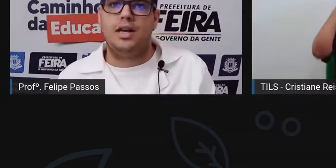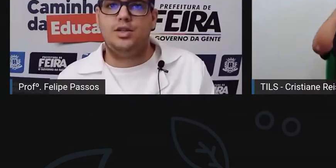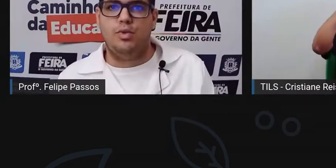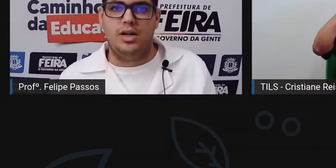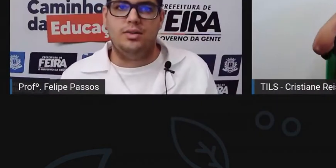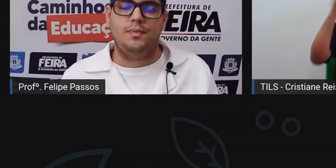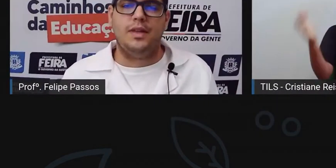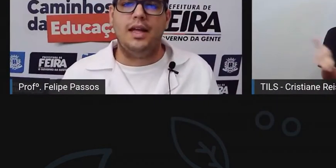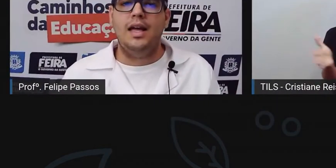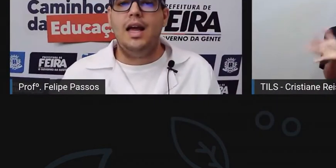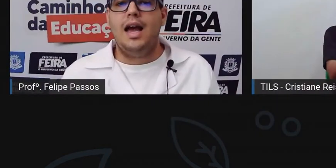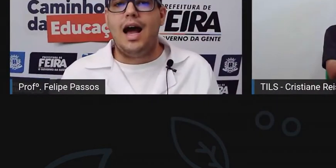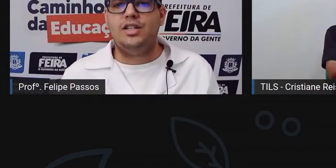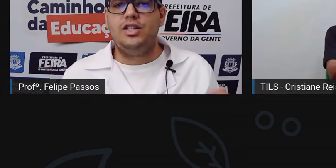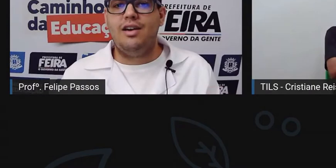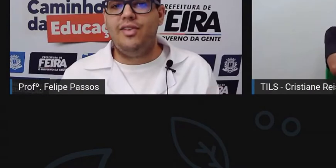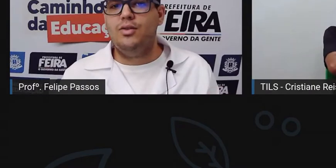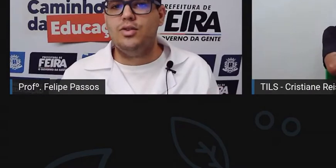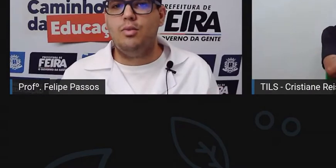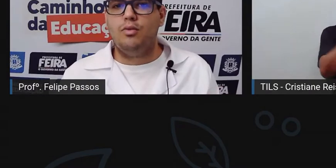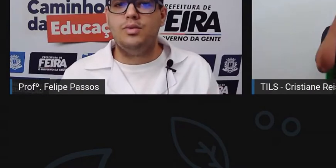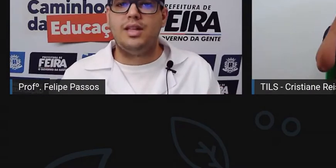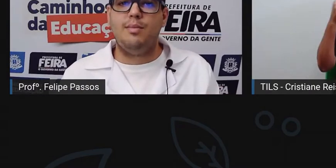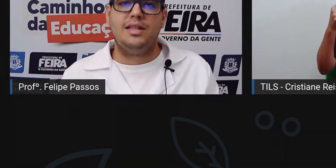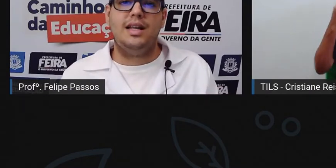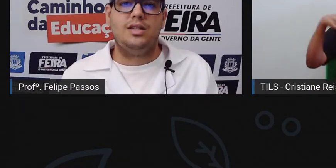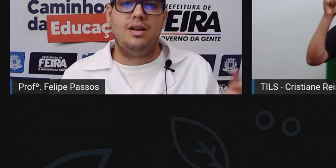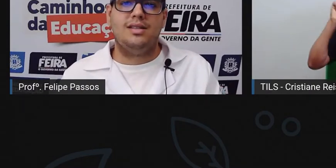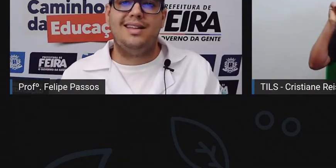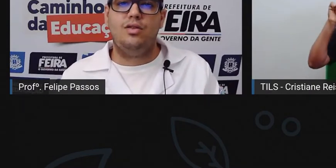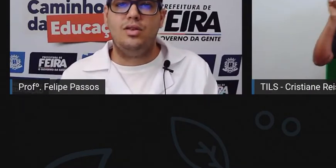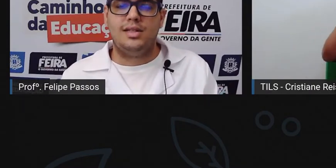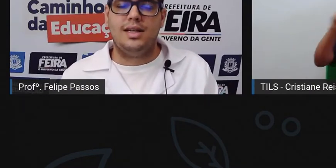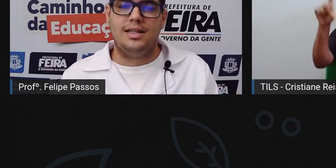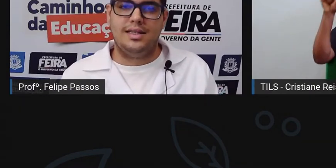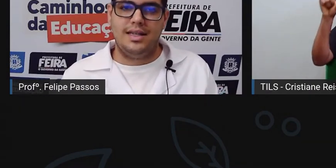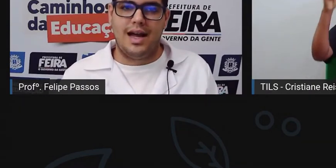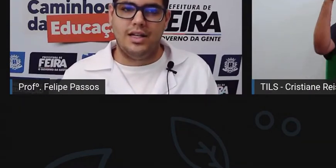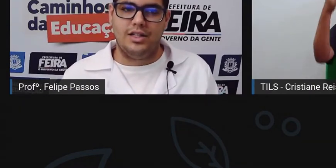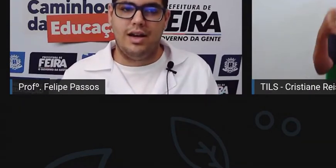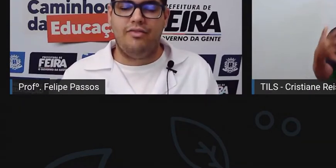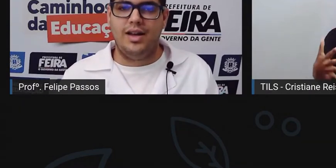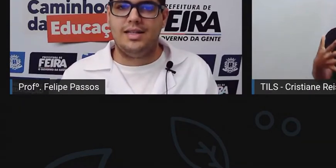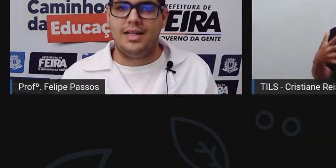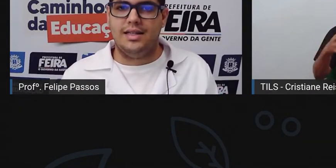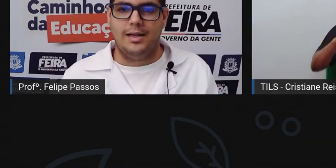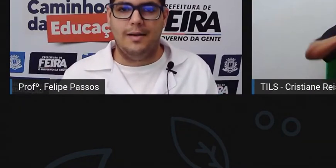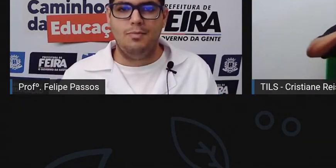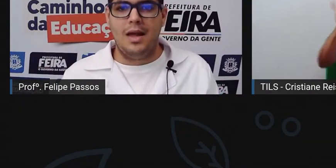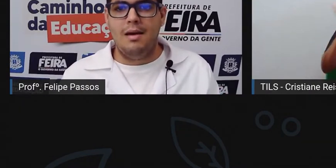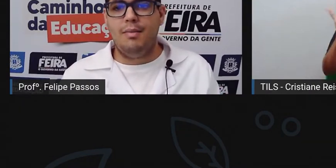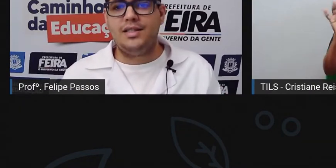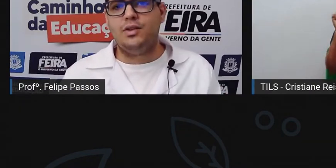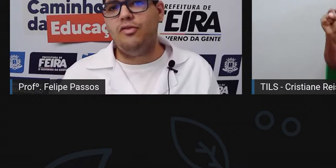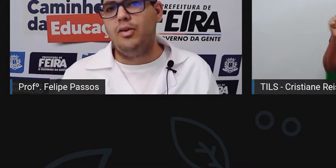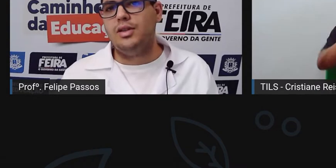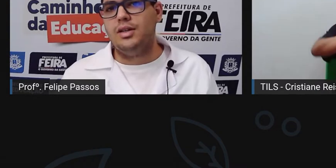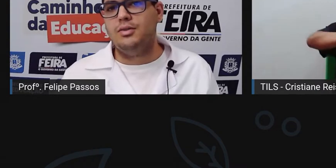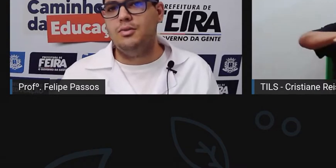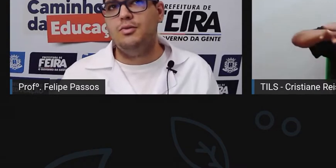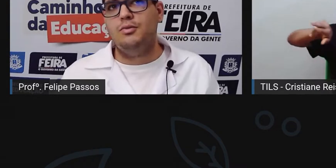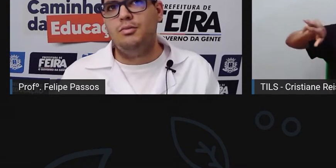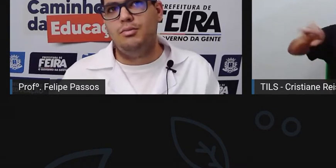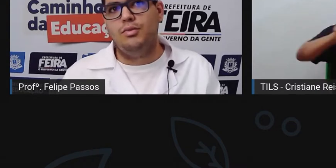pessoal do sétimo ano, a gente já falou sobre alguns temas relacionados à nossa cidade, a Feira de Santana. Mas ficou